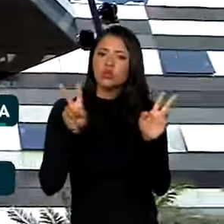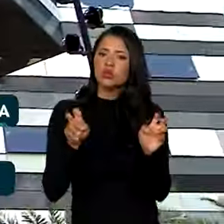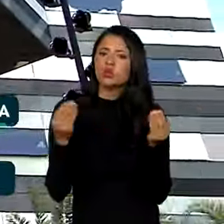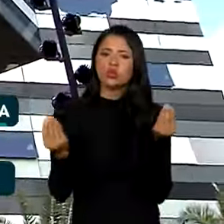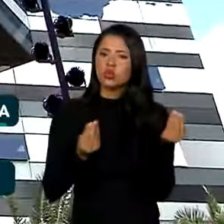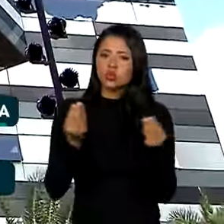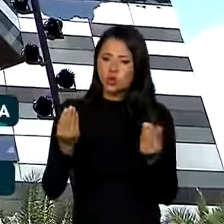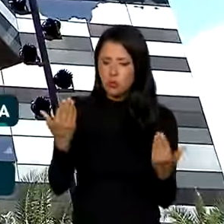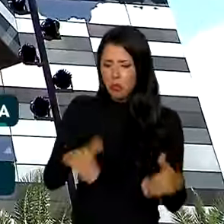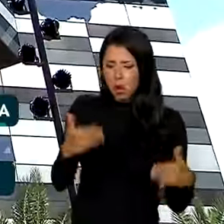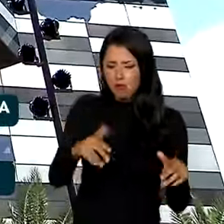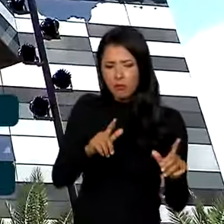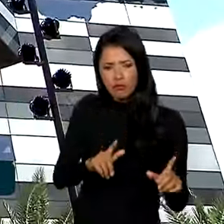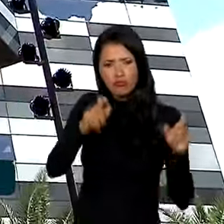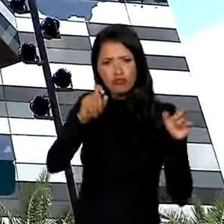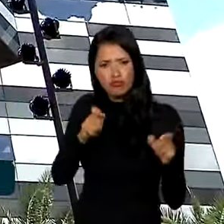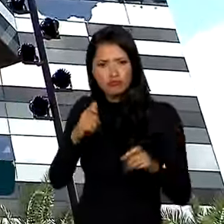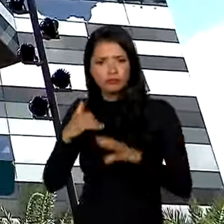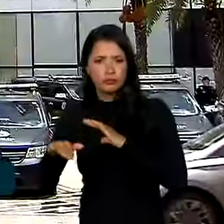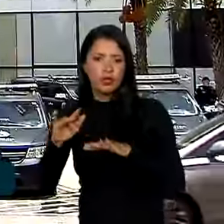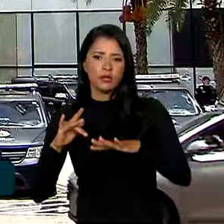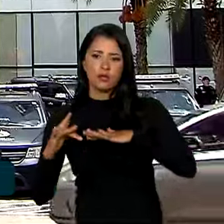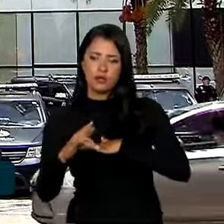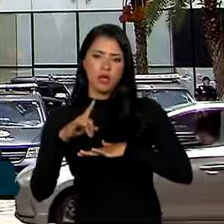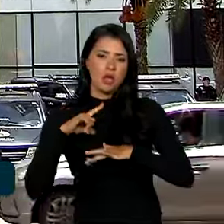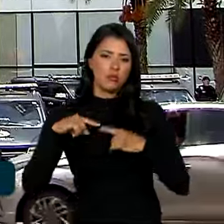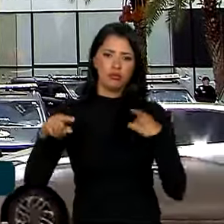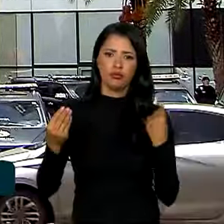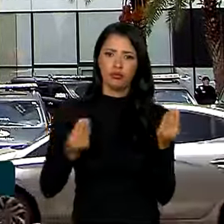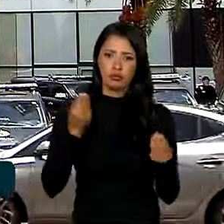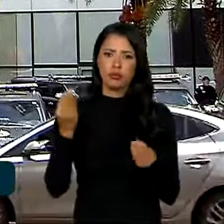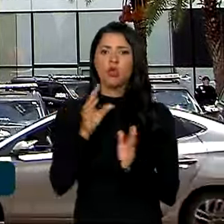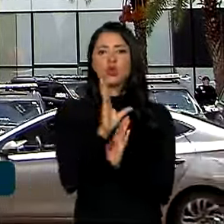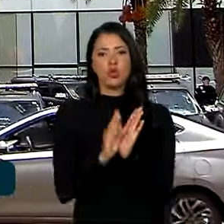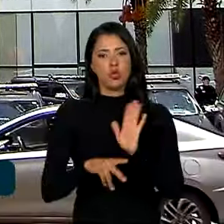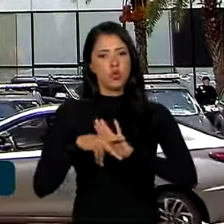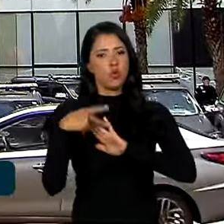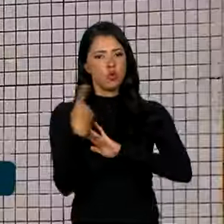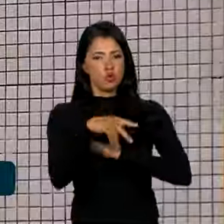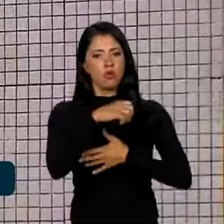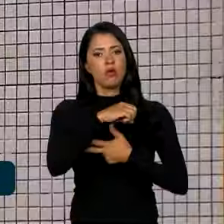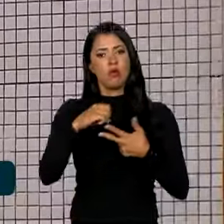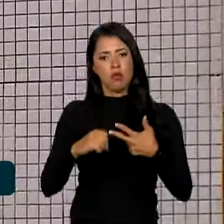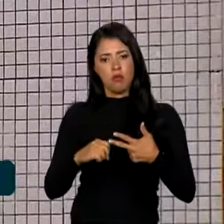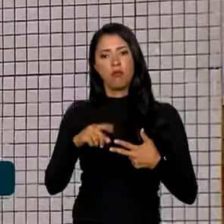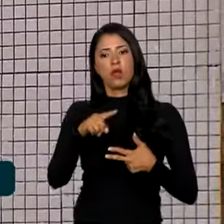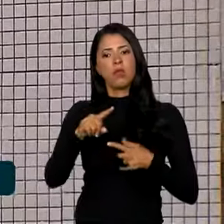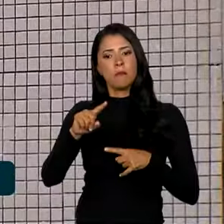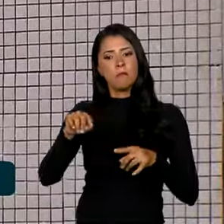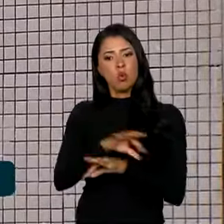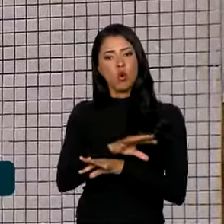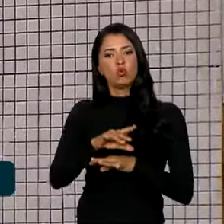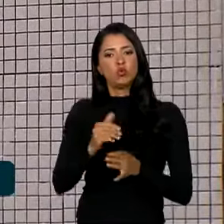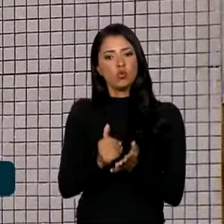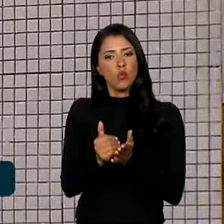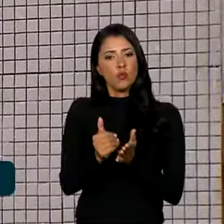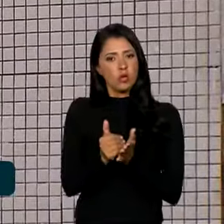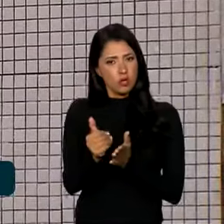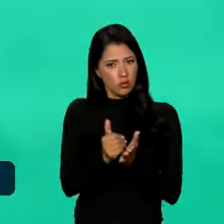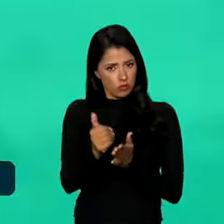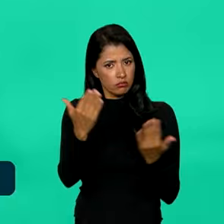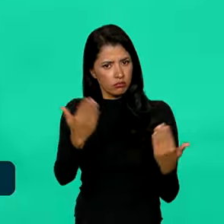circulação indevida nas redes sociais de conteúdo relacionado ao Enem logo após o início das